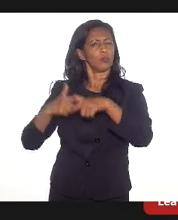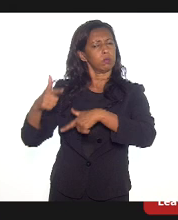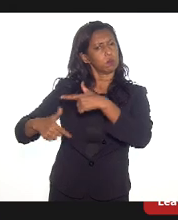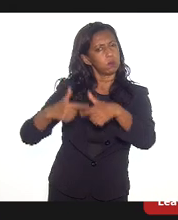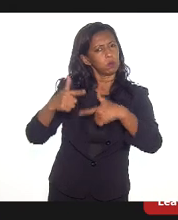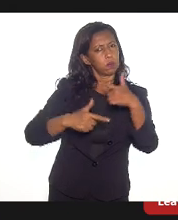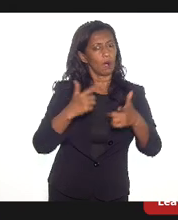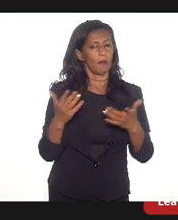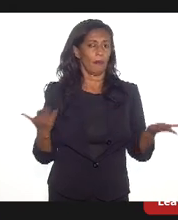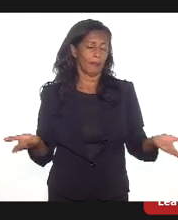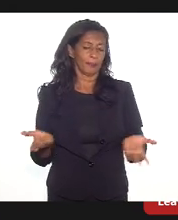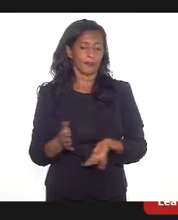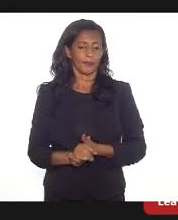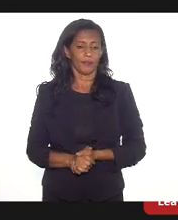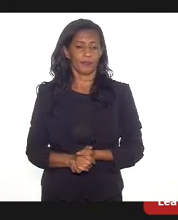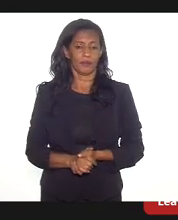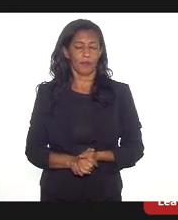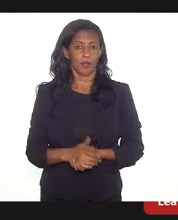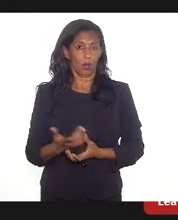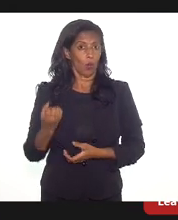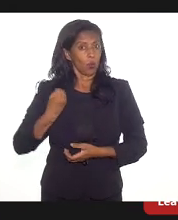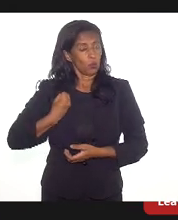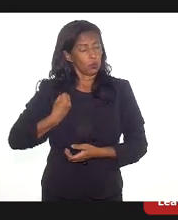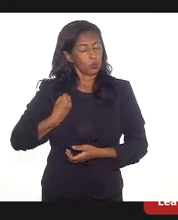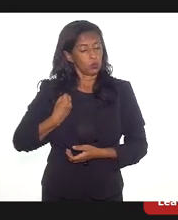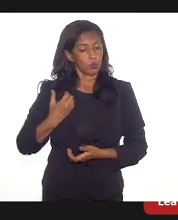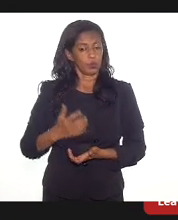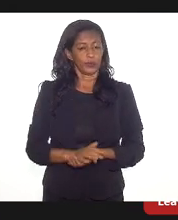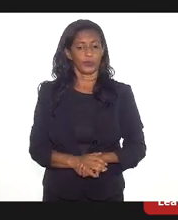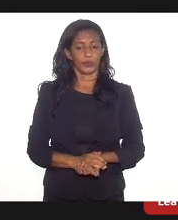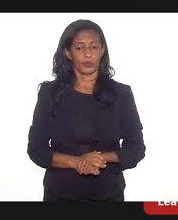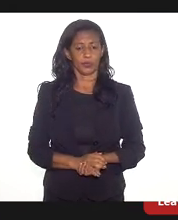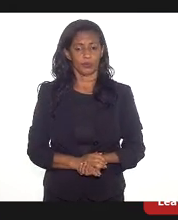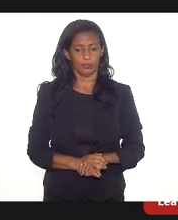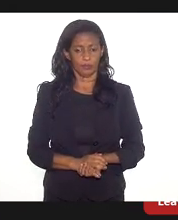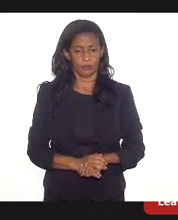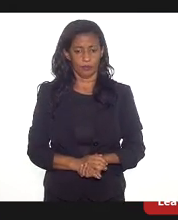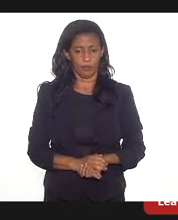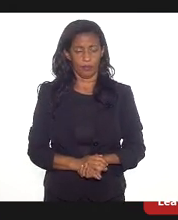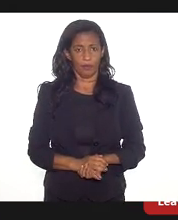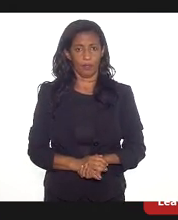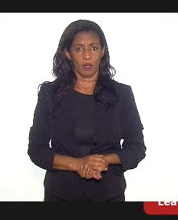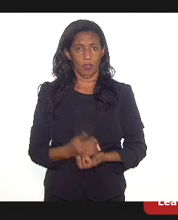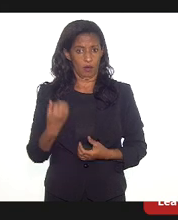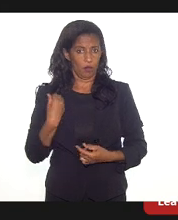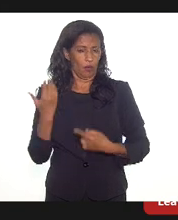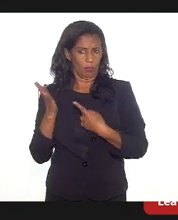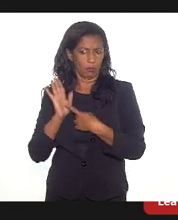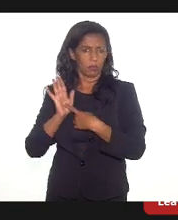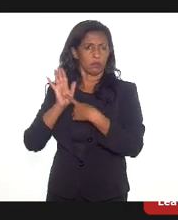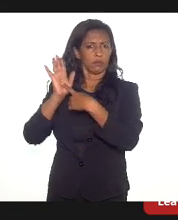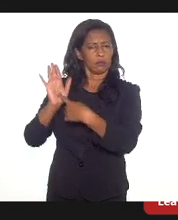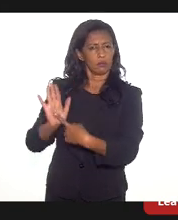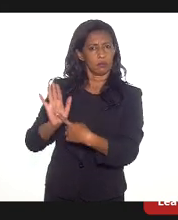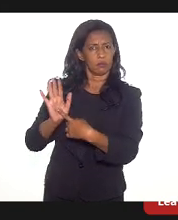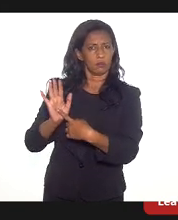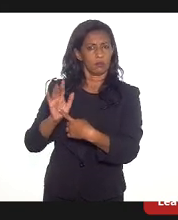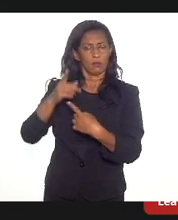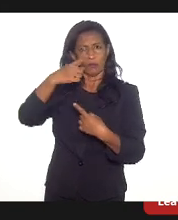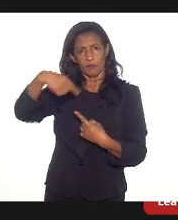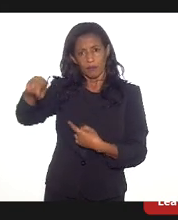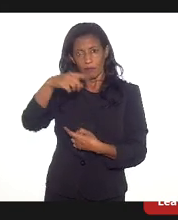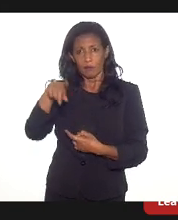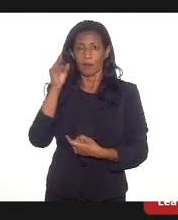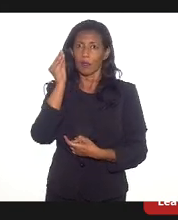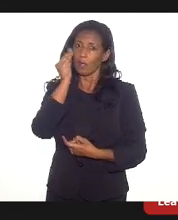Ou seja, foi um quantitativo que foi disponibilizado para o nosso povo,